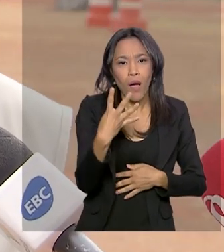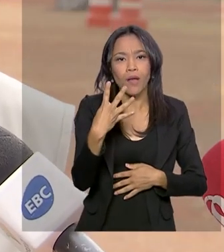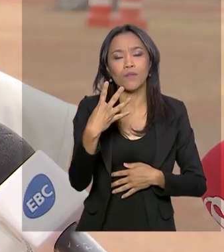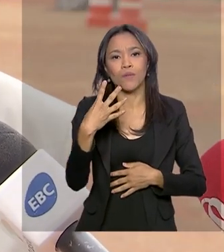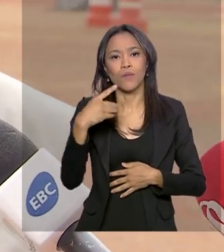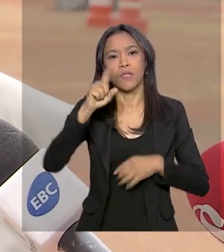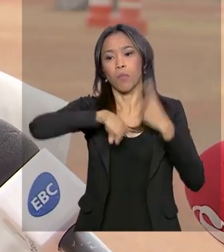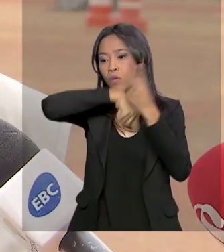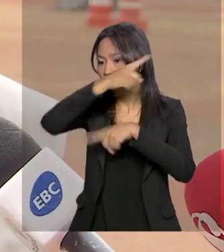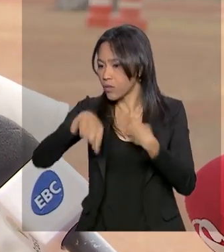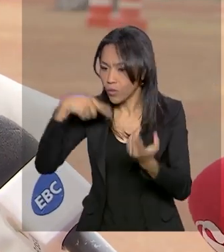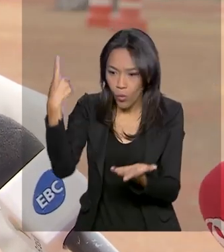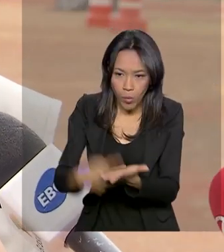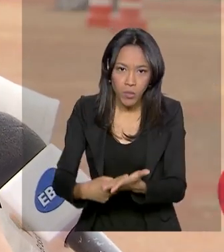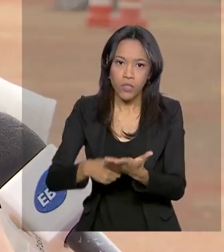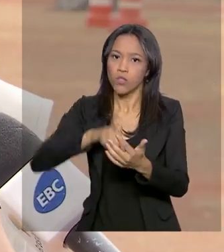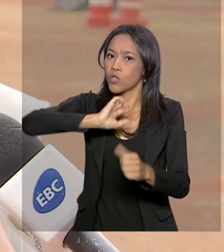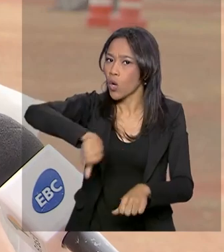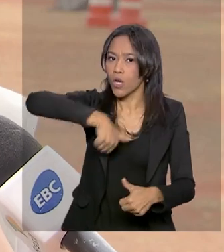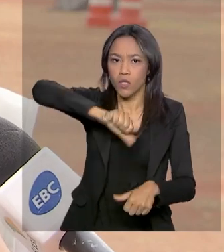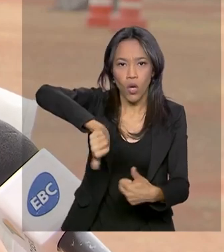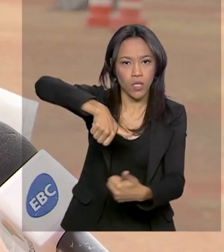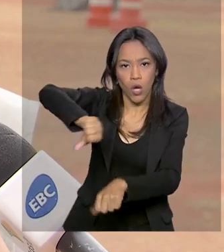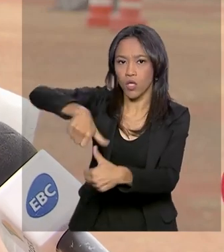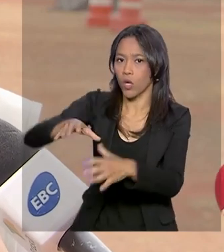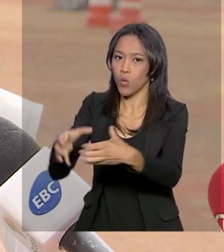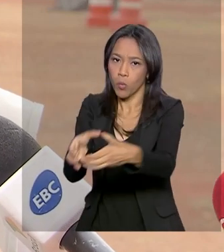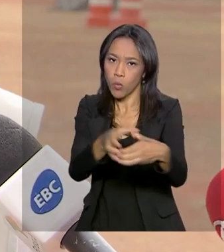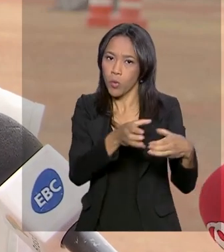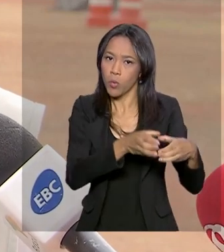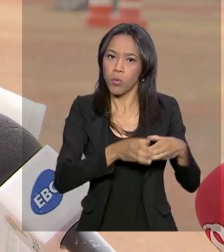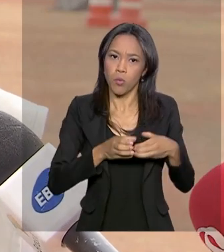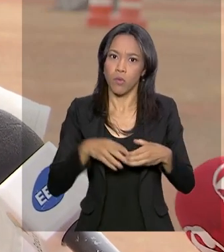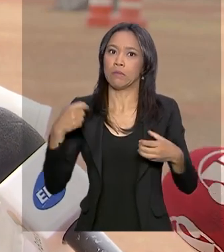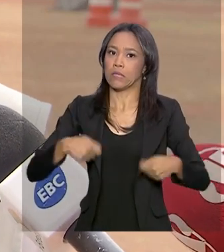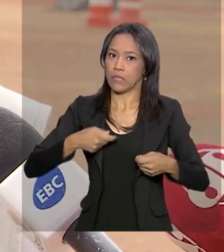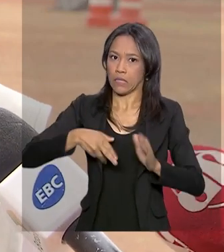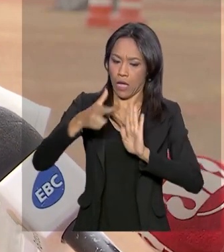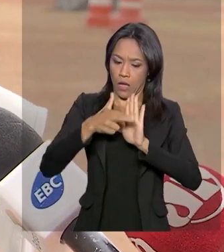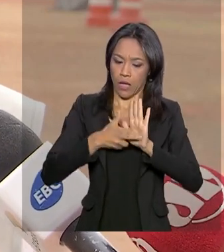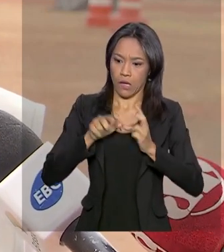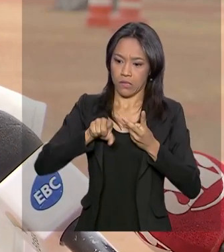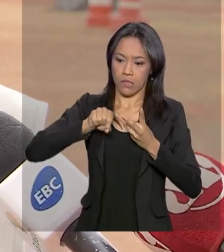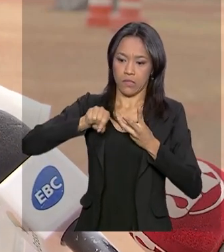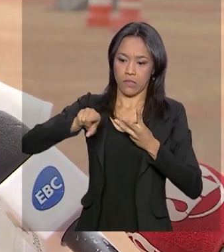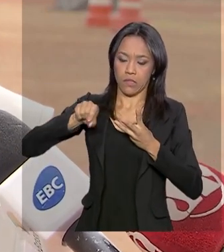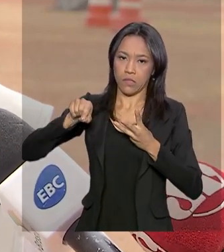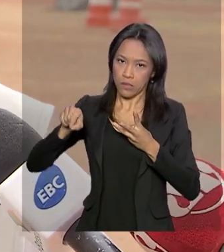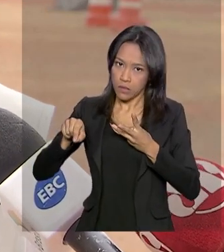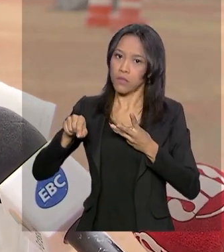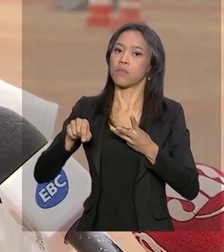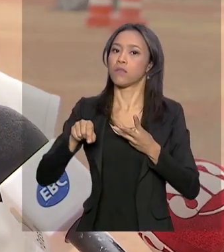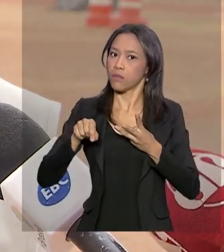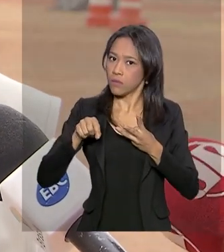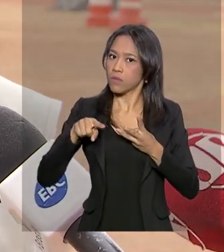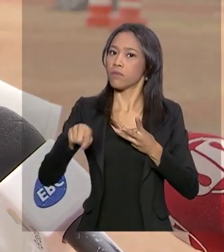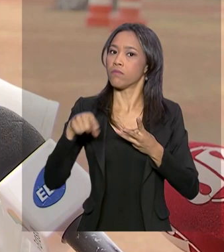missão no dia seguinte. Então, isso é outra coisa. Nós temos que ter uma seleção rigorosa de capacidade de durar na ação,